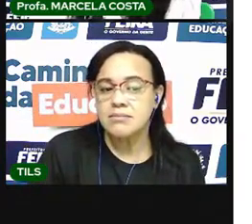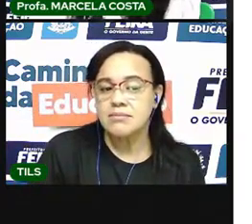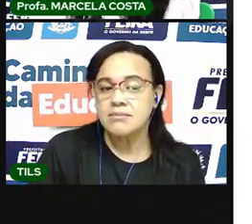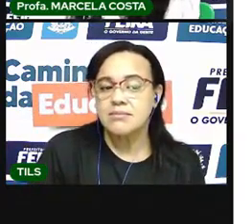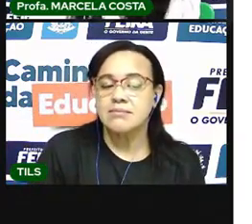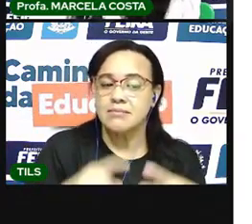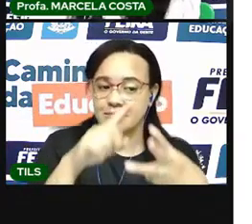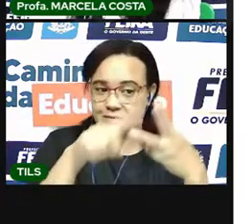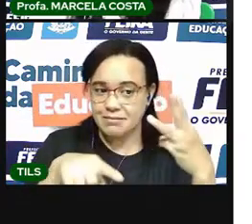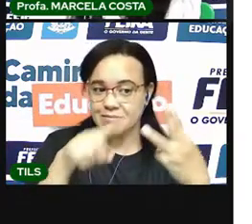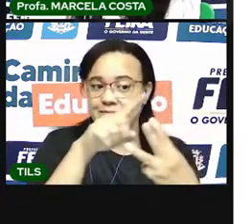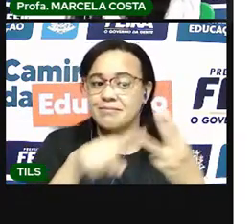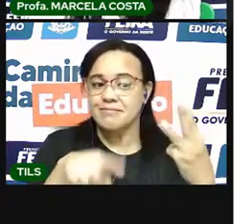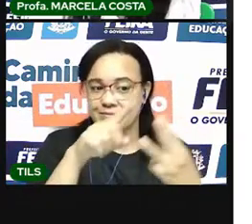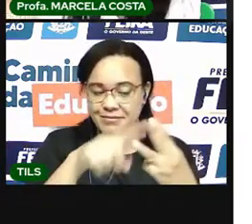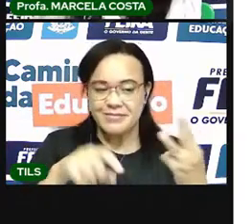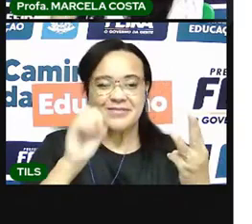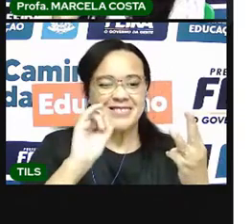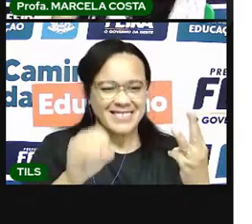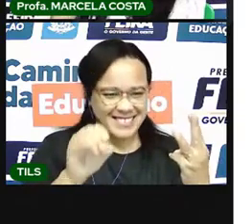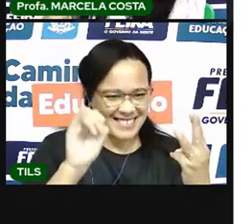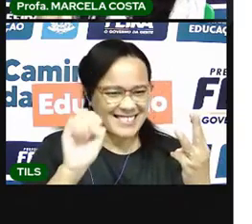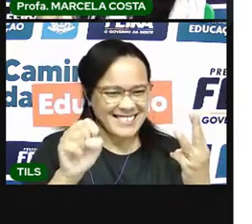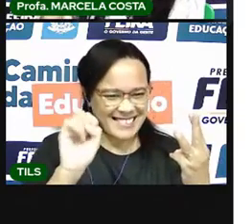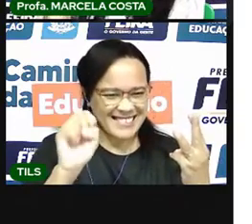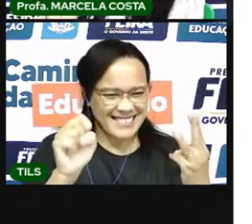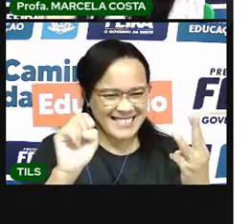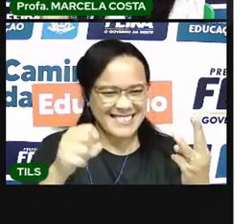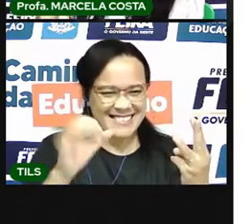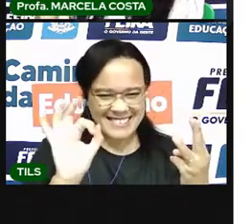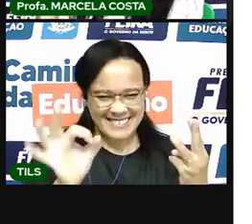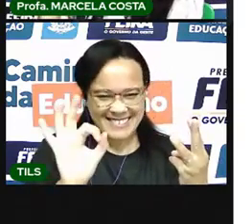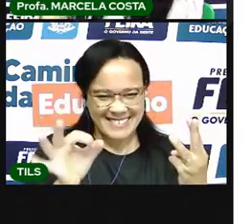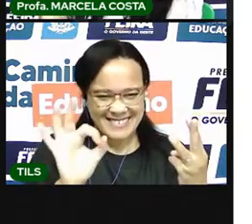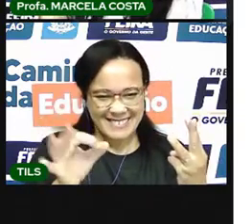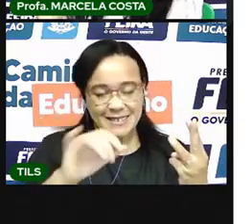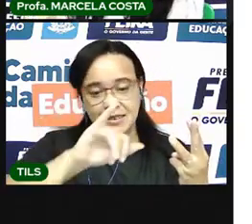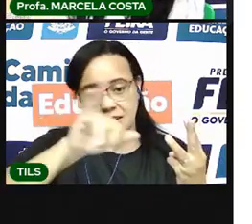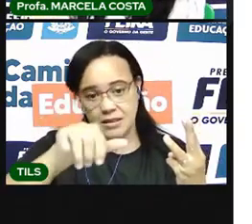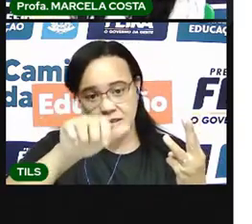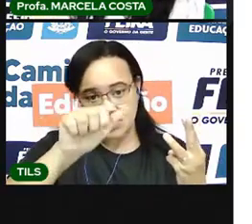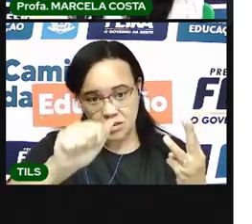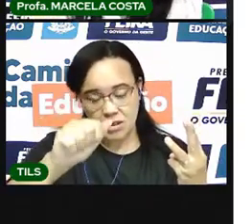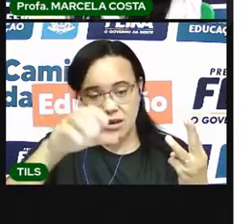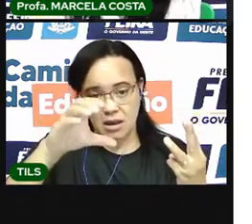Três vezes, não é isso? Já-ca-ré.